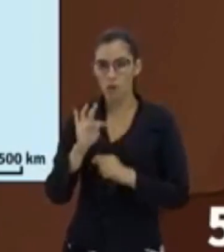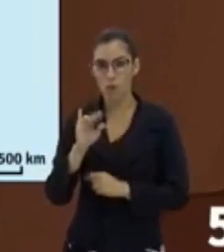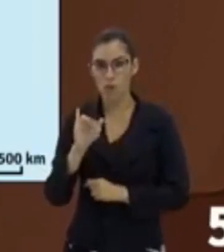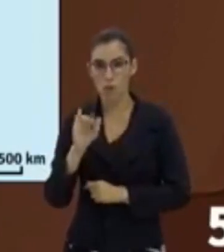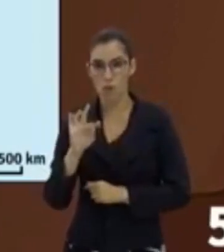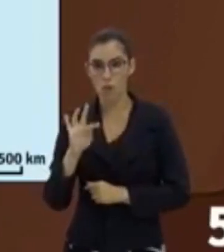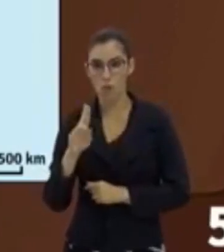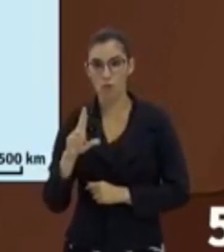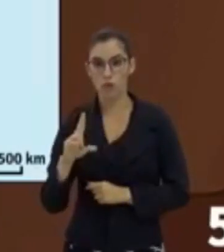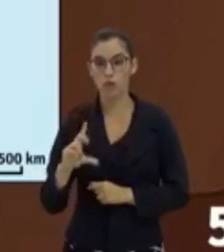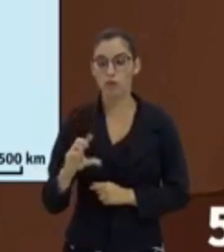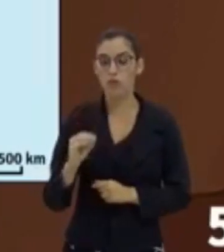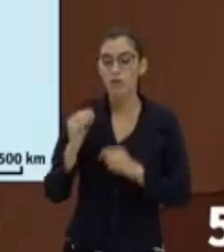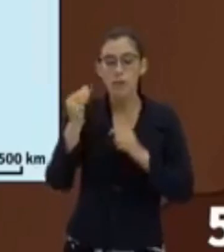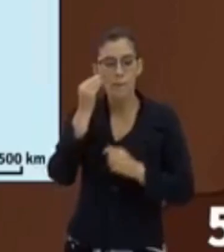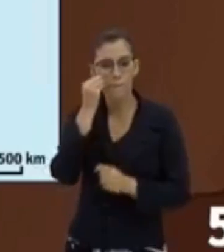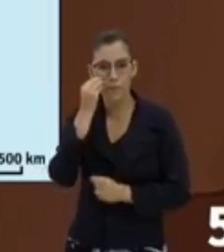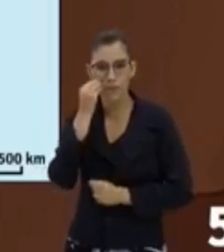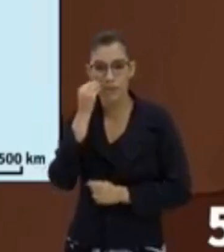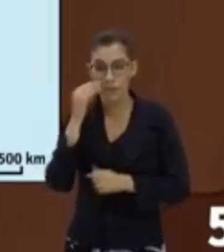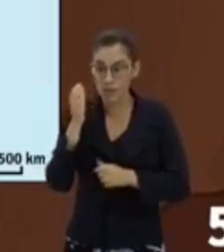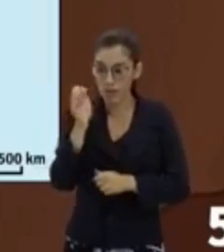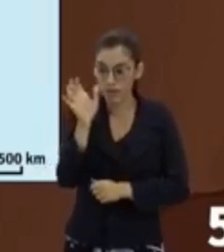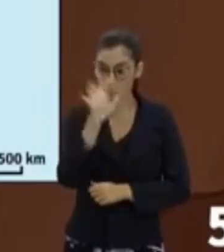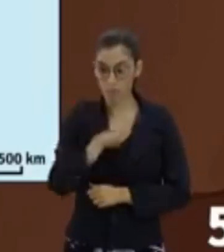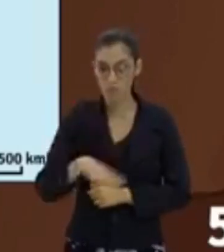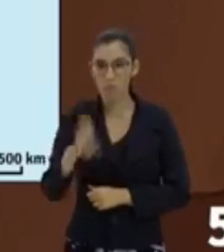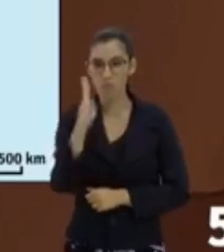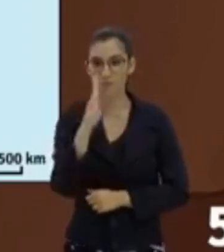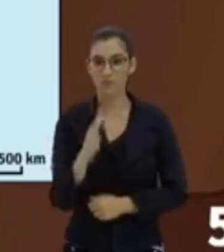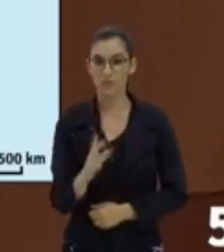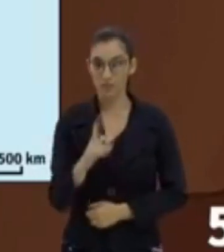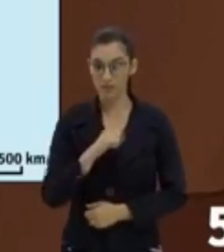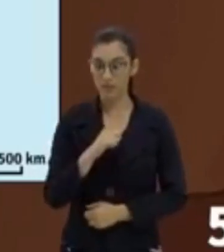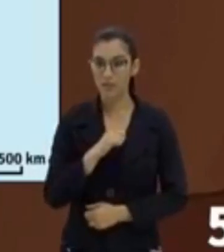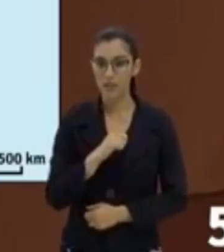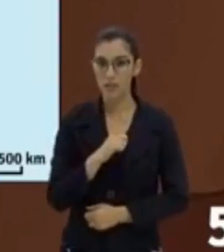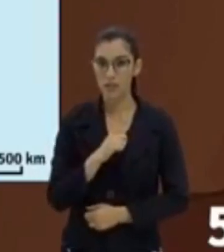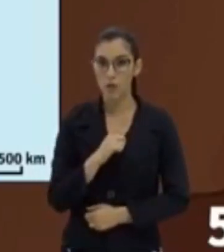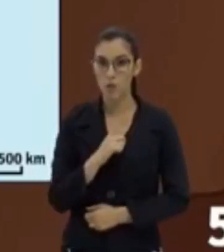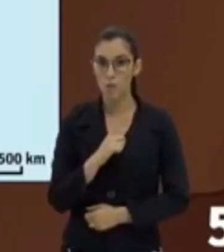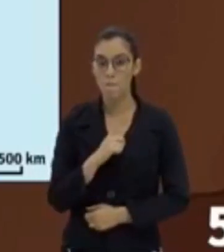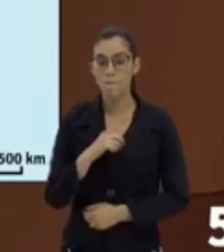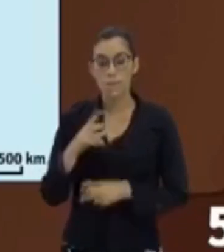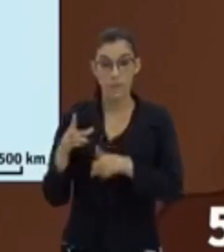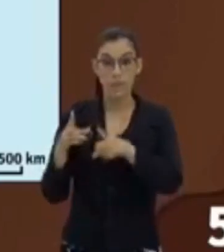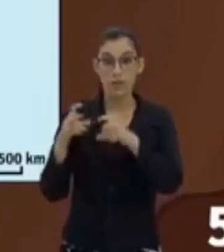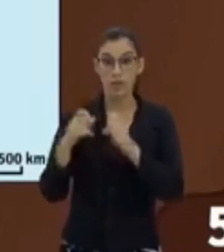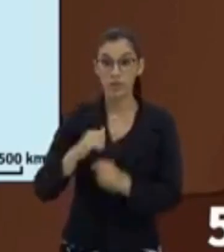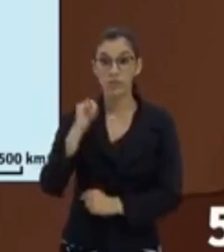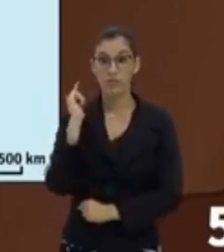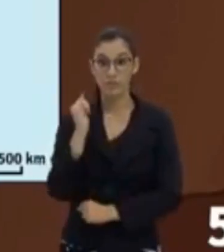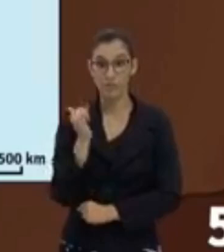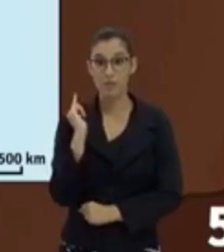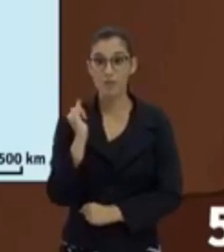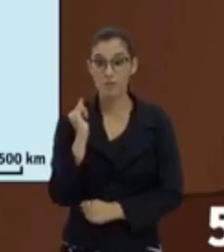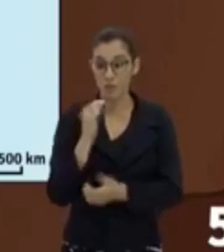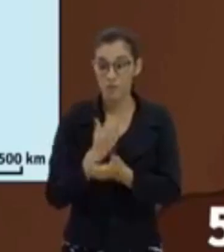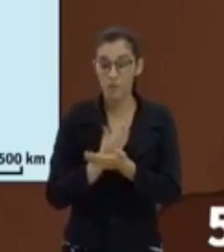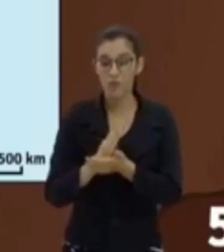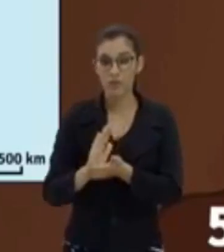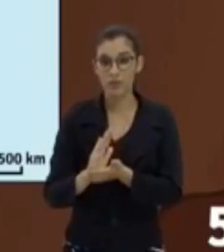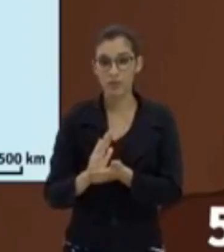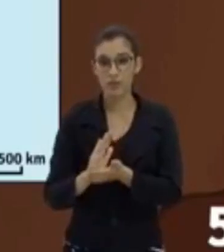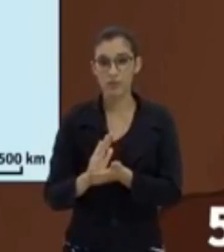mapa. Se esse mapa tem um título, automaticamente todas as informações que você vai obter a partir dele